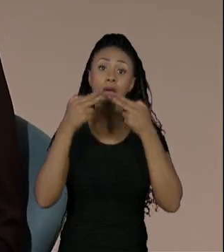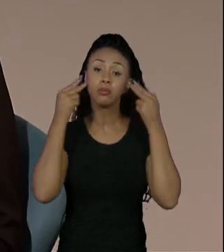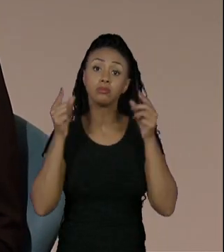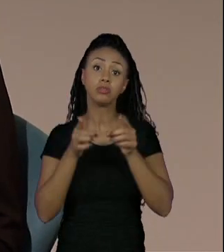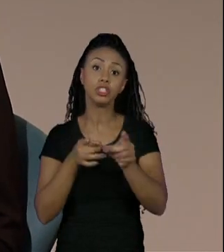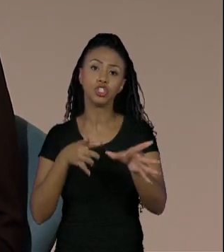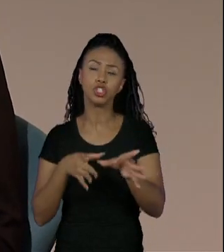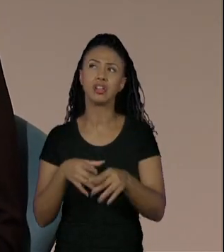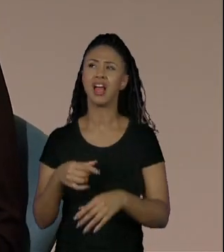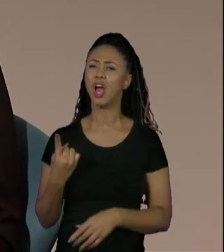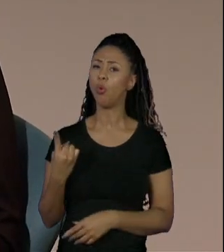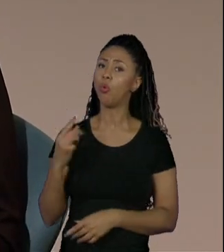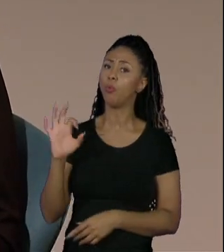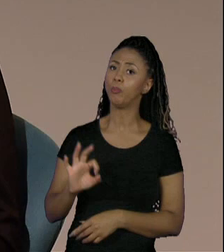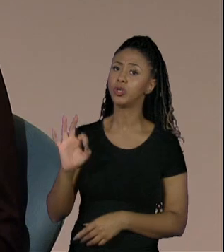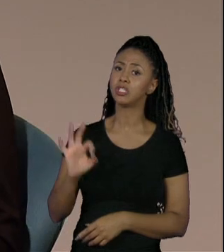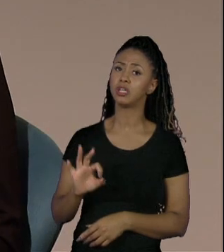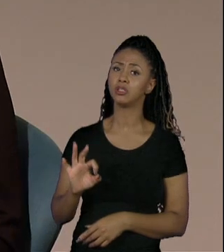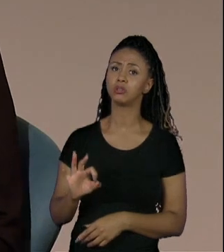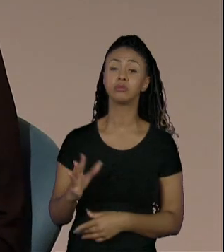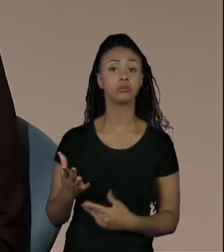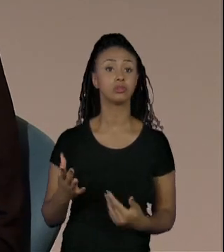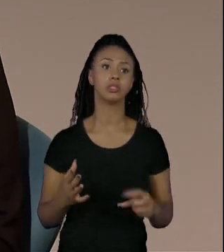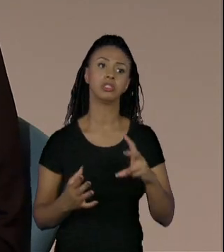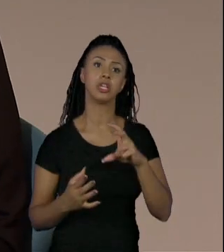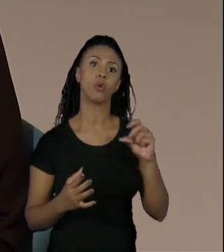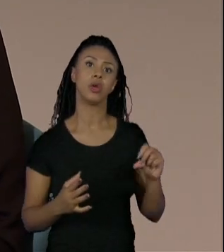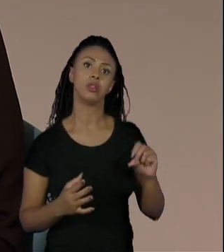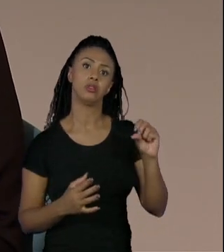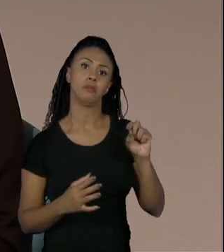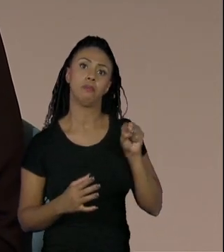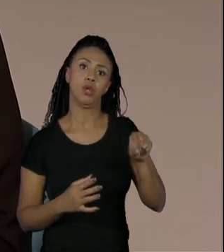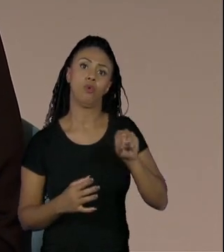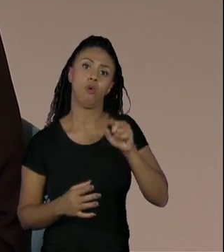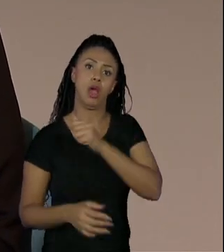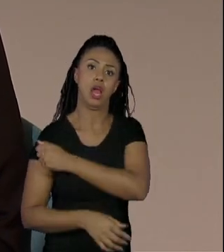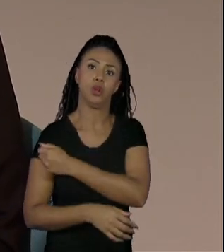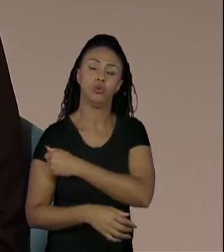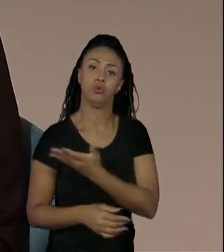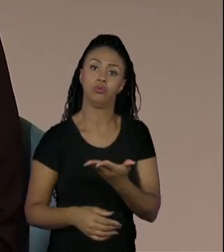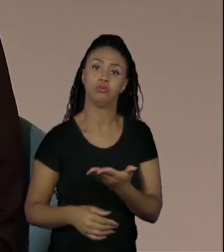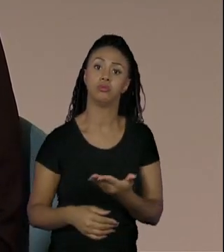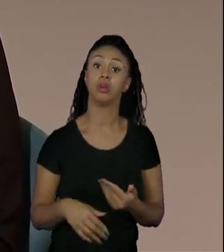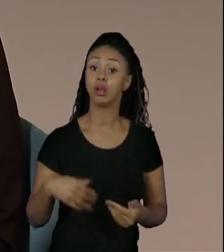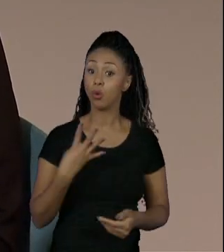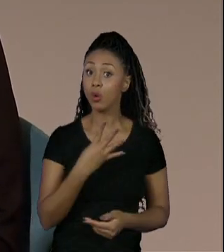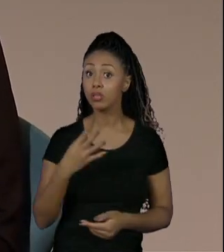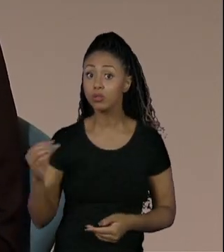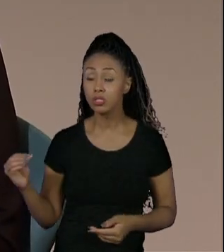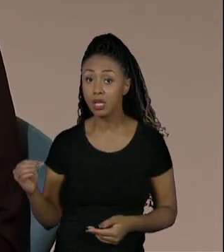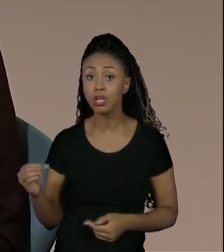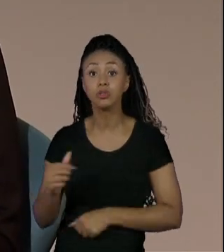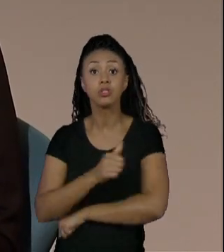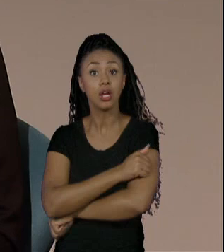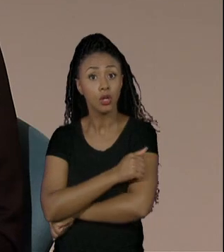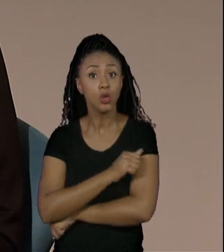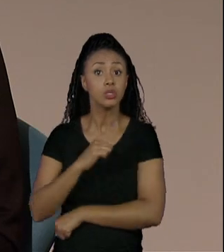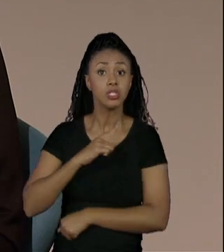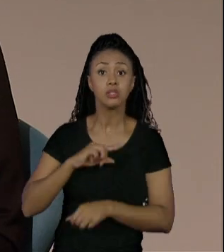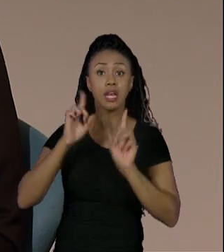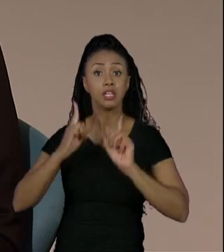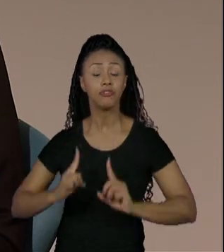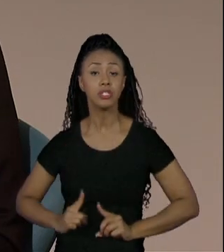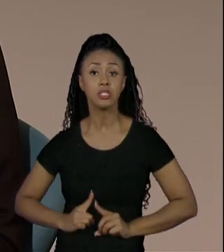1% só, professora Simone. Eu tenho 50 mil alunos indo para 80 mil. Eu tenho mais de 400 alunos que possuem algum tipo de